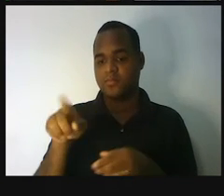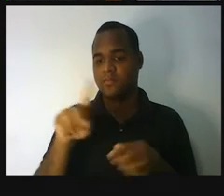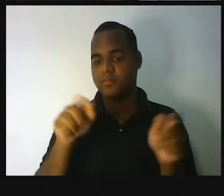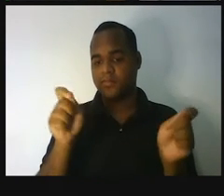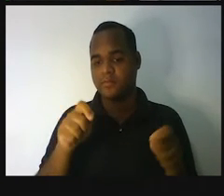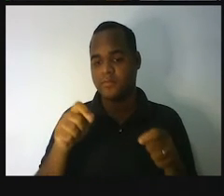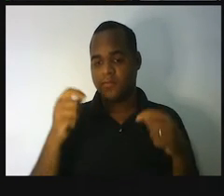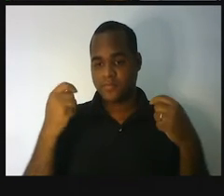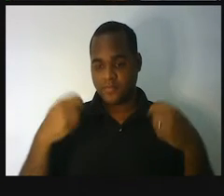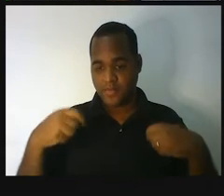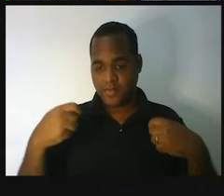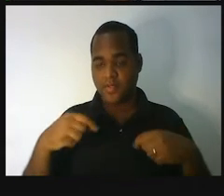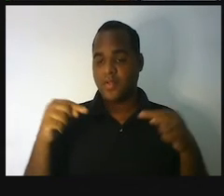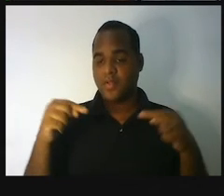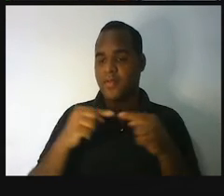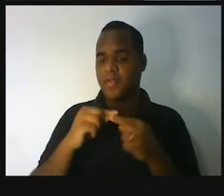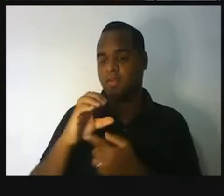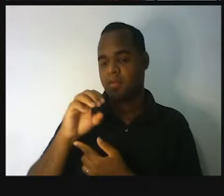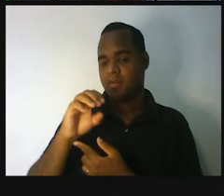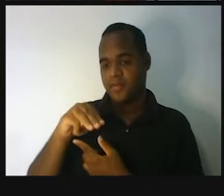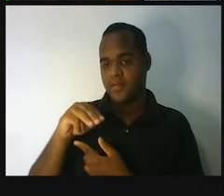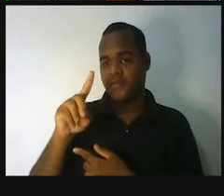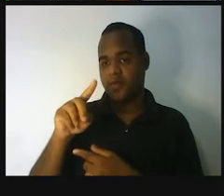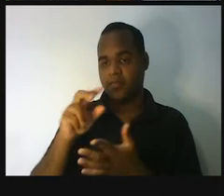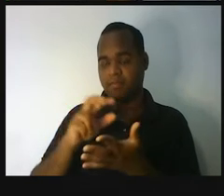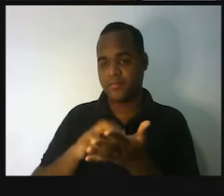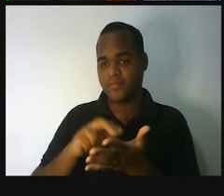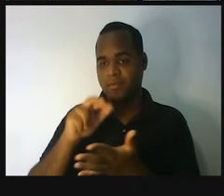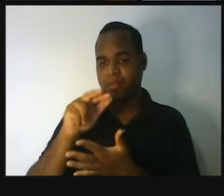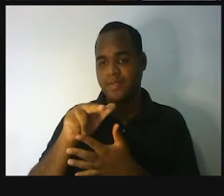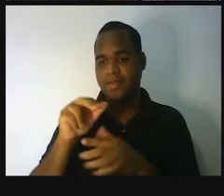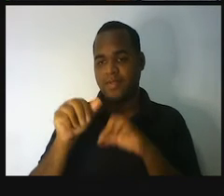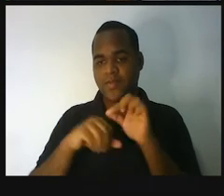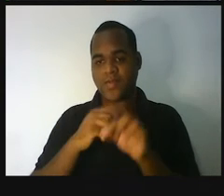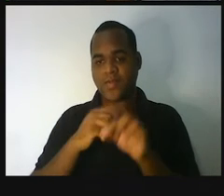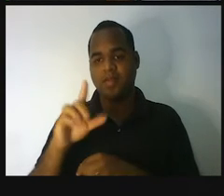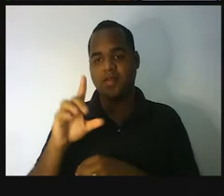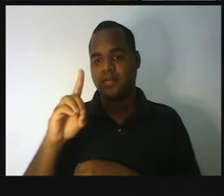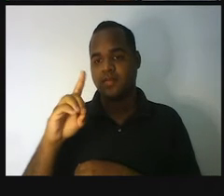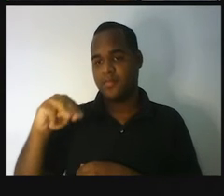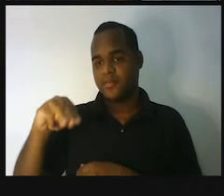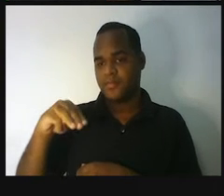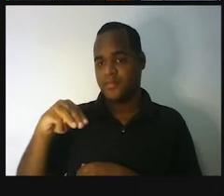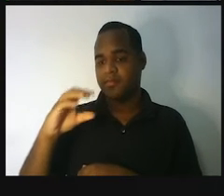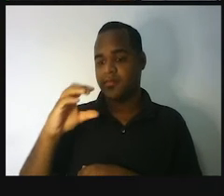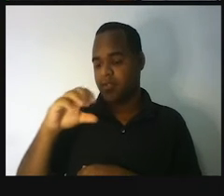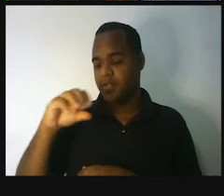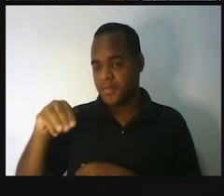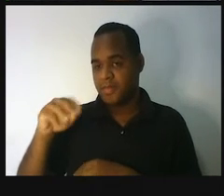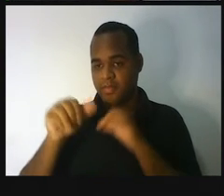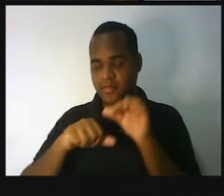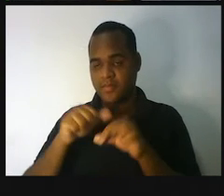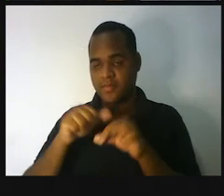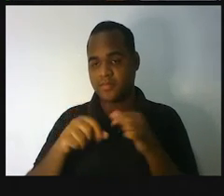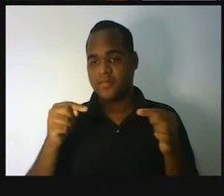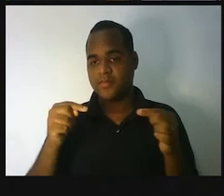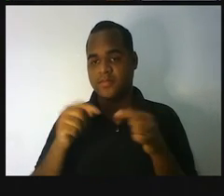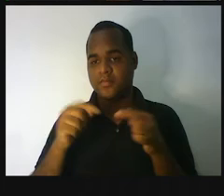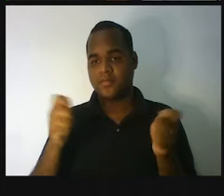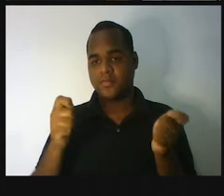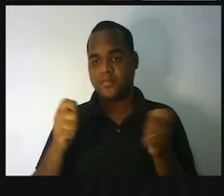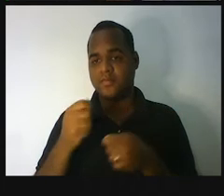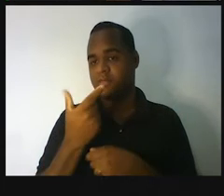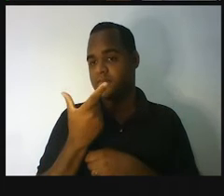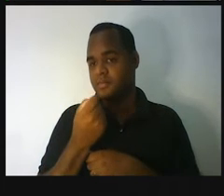nos centímetros. Aí você vai pular agora dos decímetros para o centímetro. Então, vinte que você já